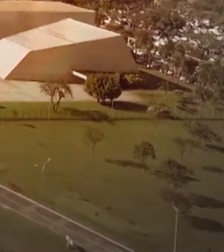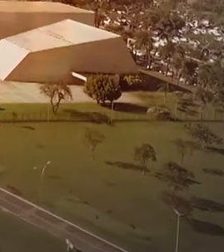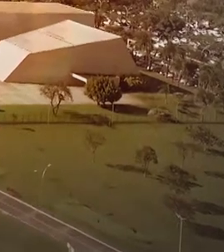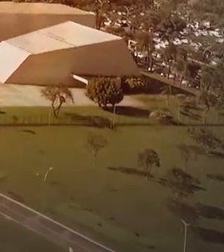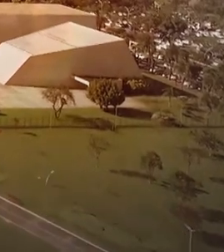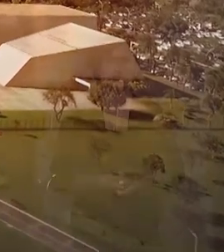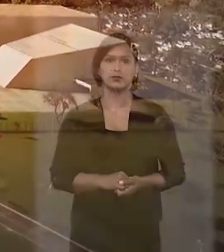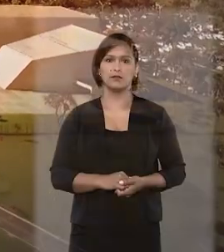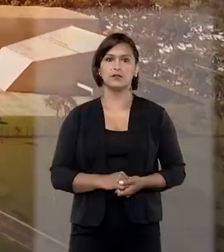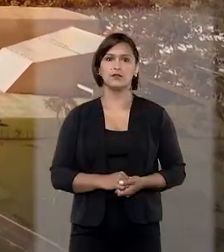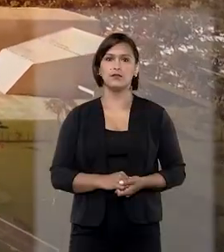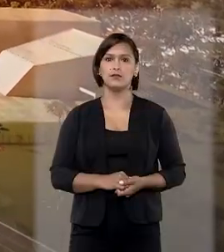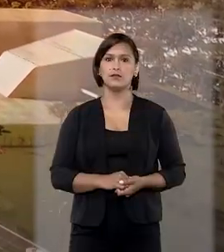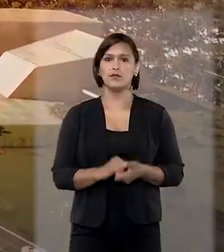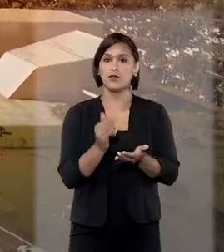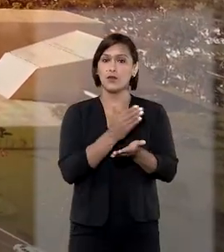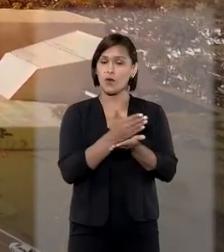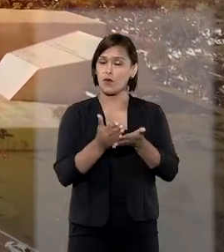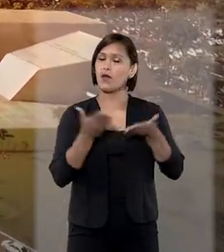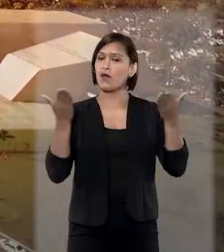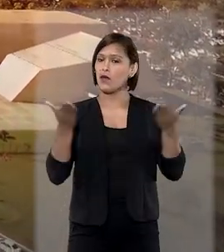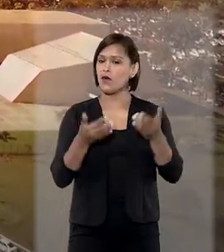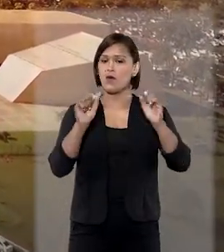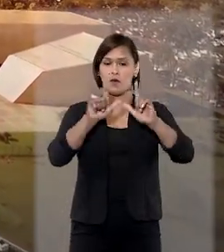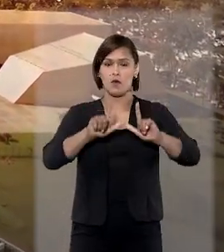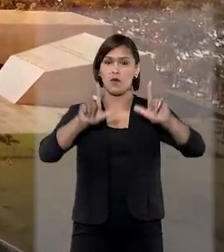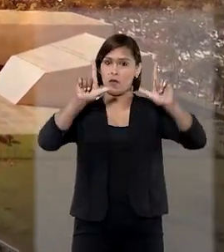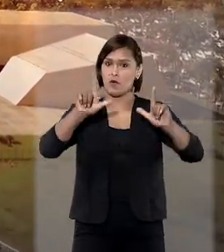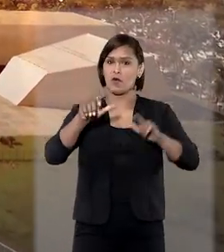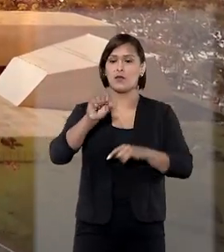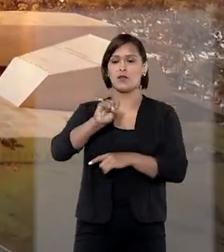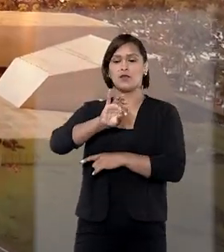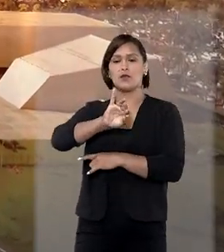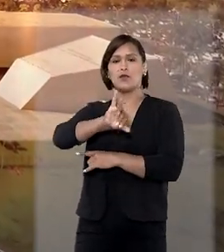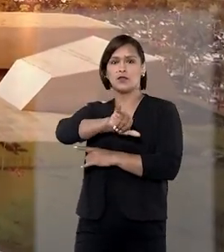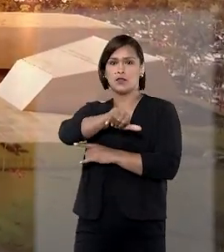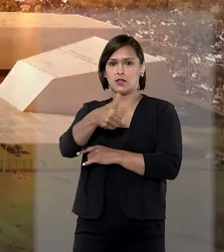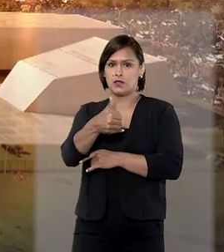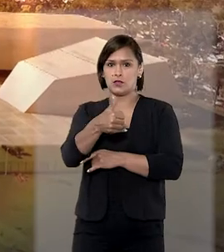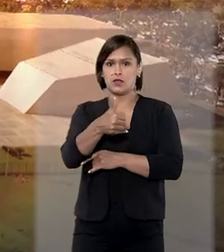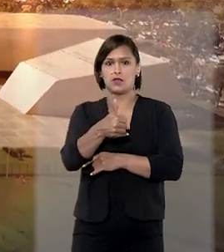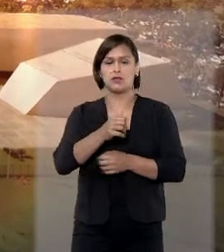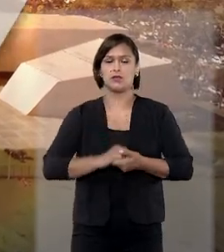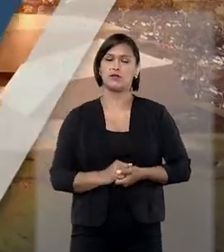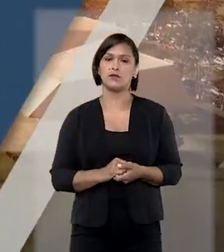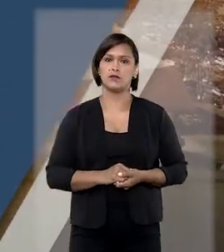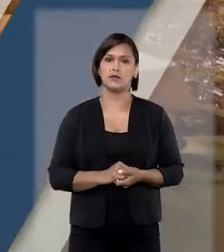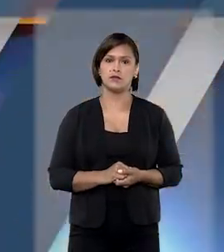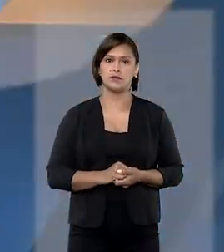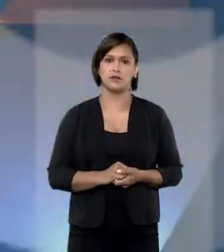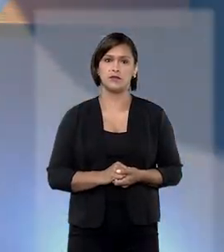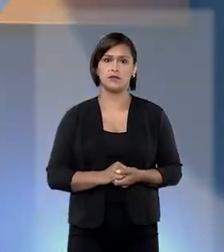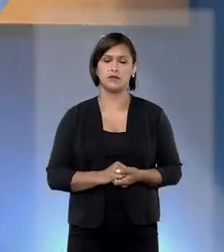e começa agora o programa do Superior Tribunal de Justiça.